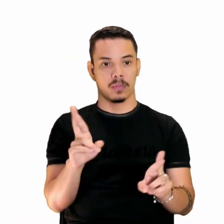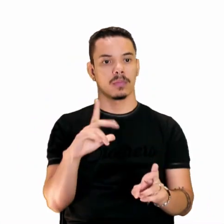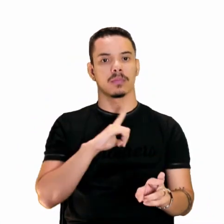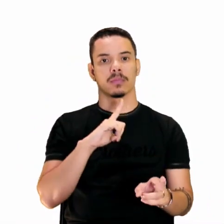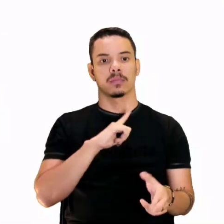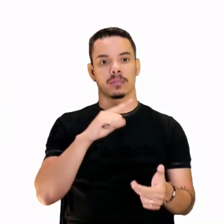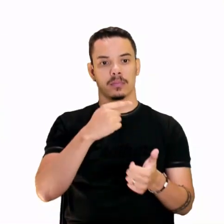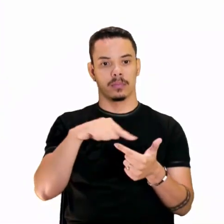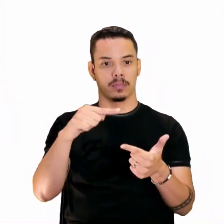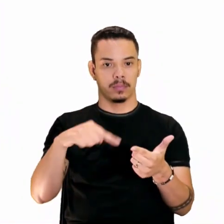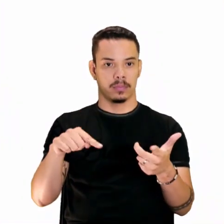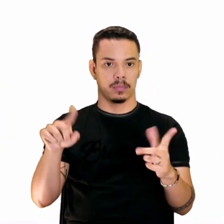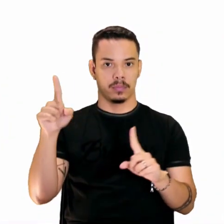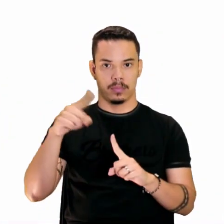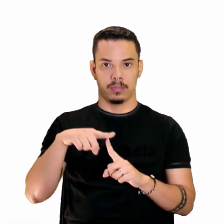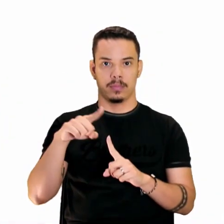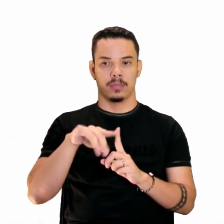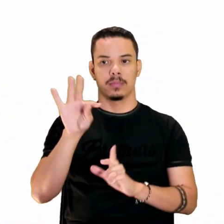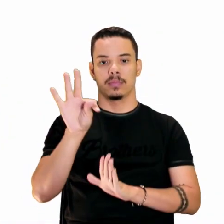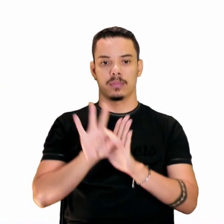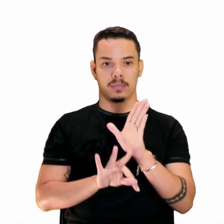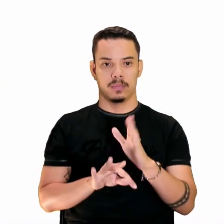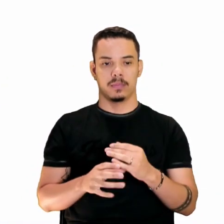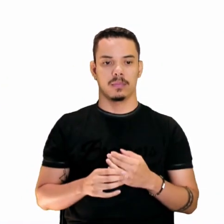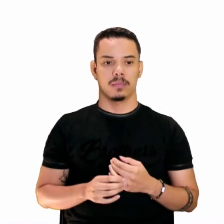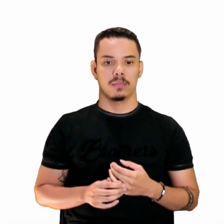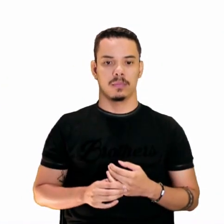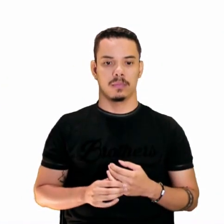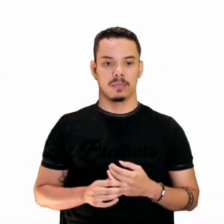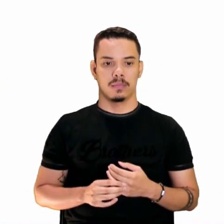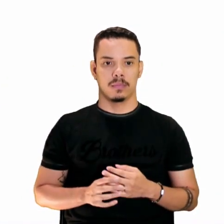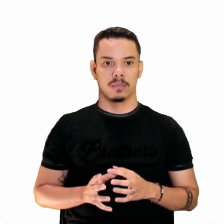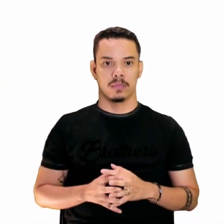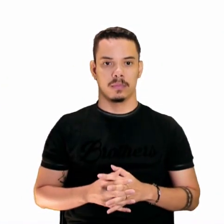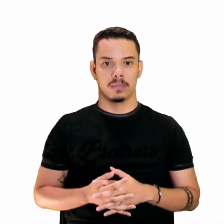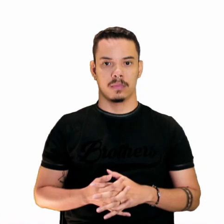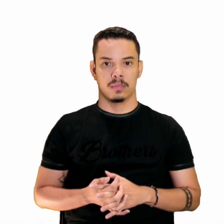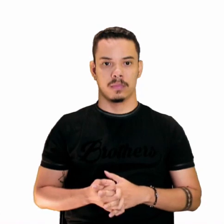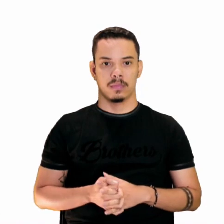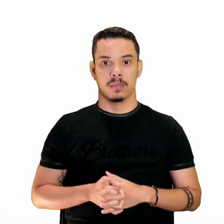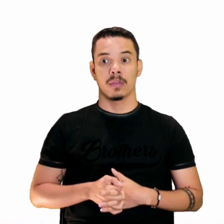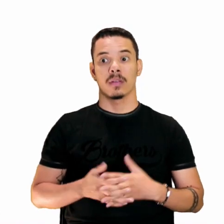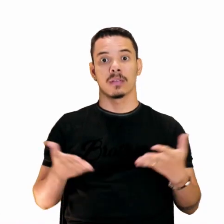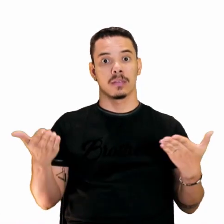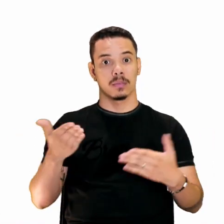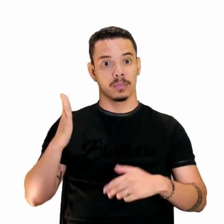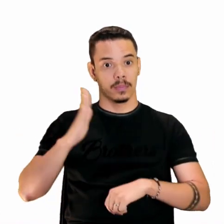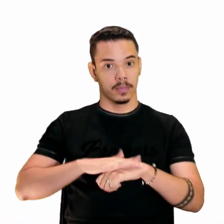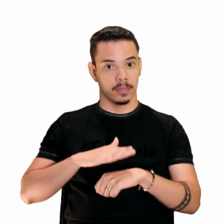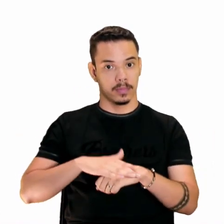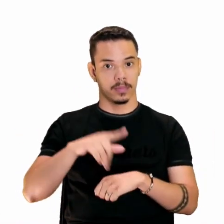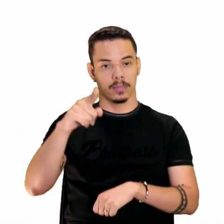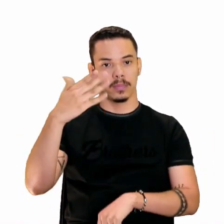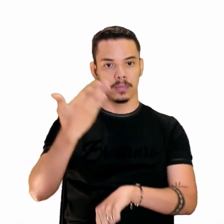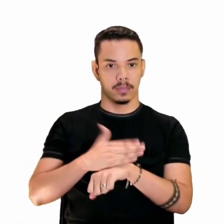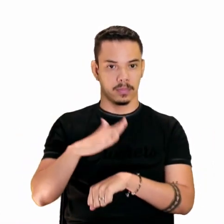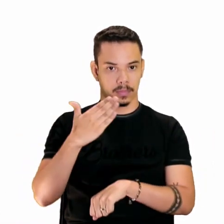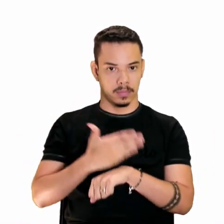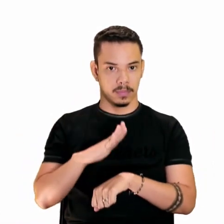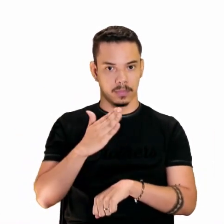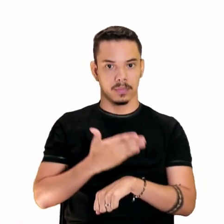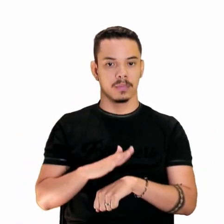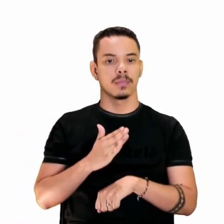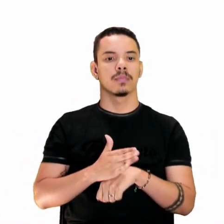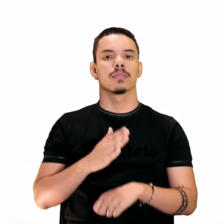vários tipos de intertextualidade. Muito bem, agora é com você, certo? Pratique aí.